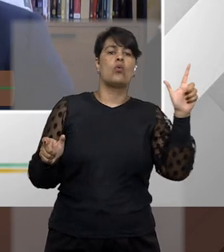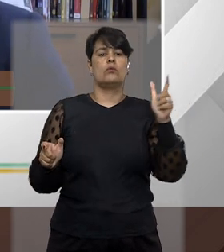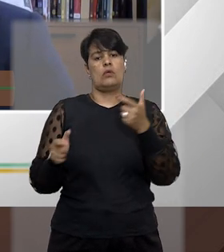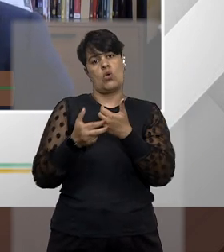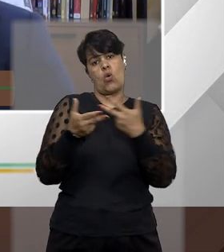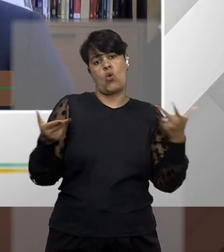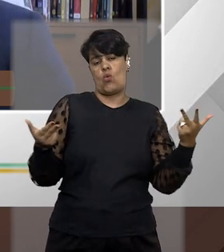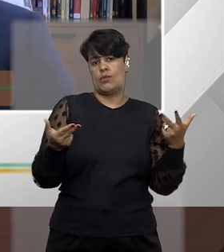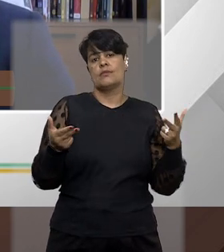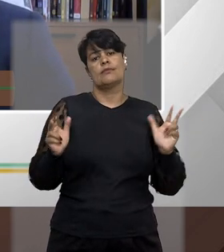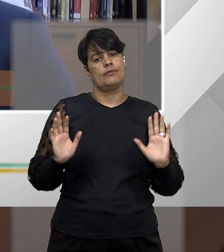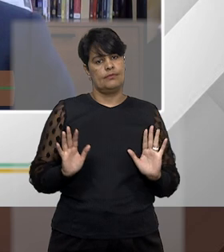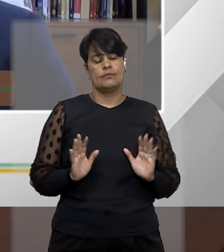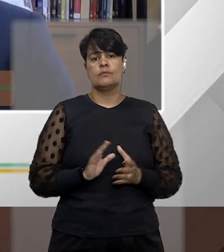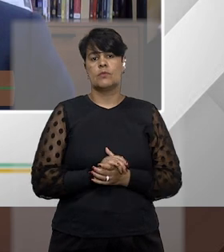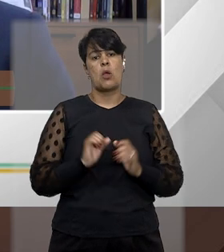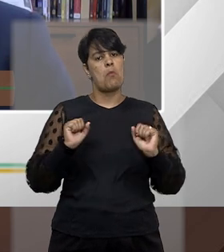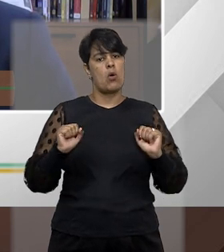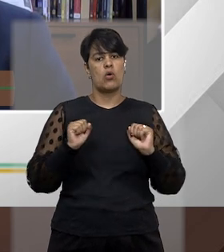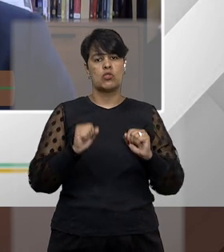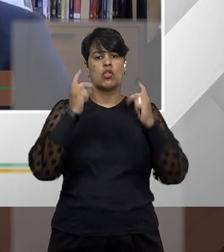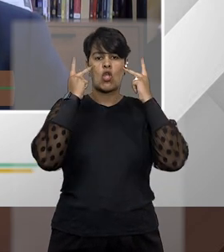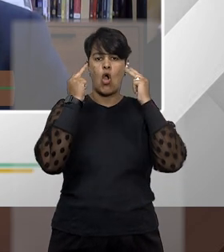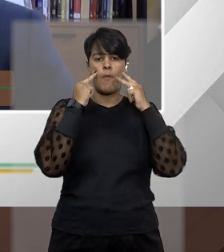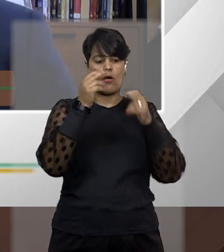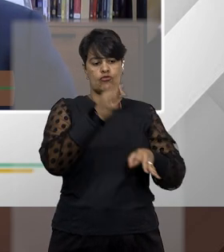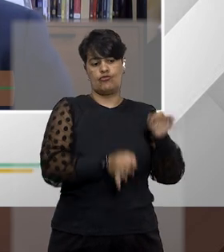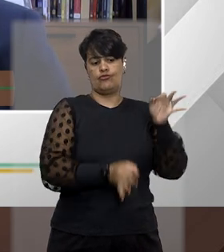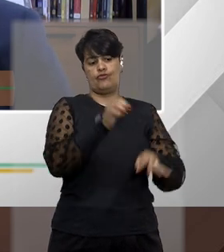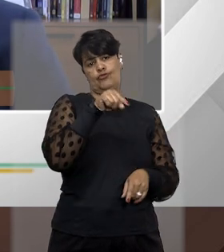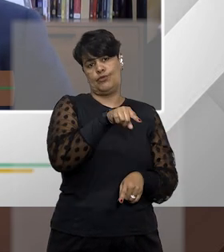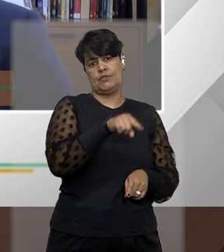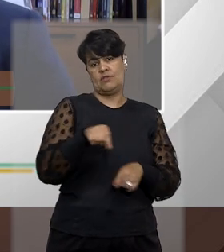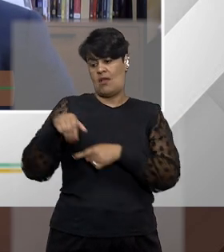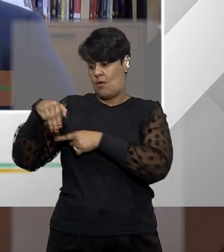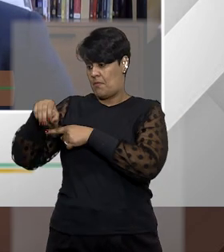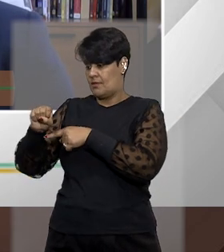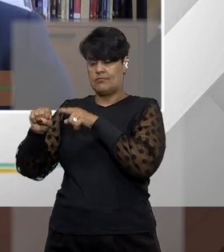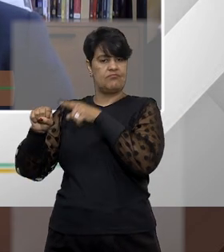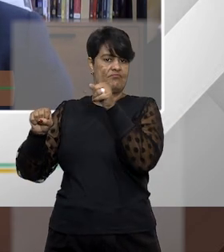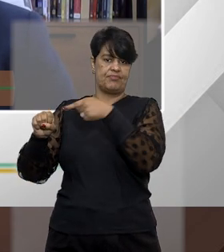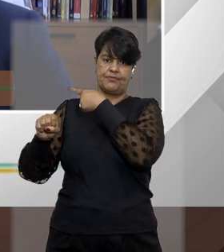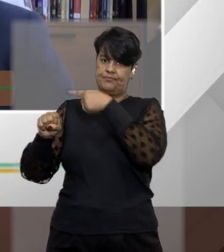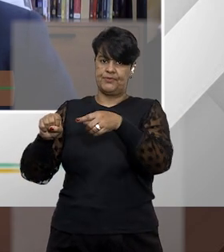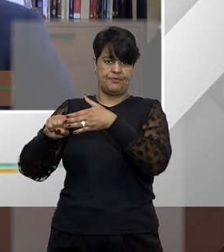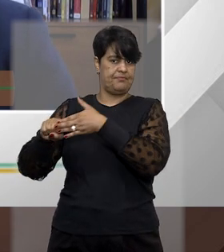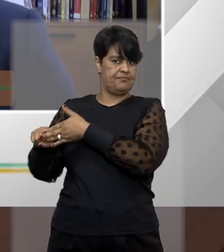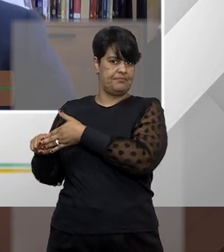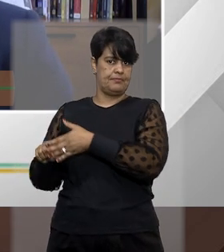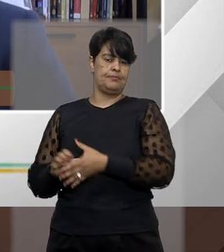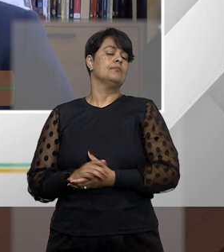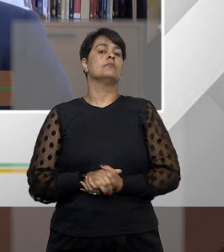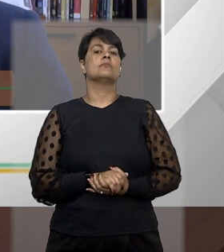subordinária mesmo e ingressar no juízo comum. Então, não será mais por meio do mandado de segurança.